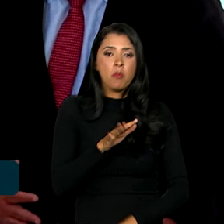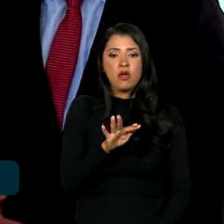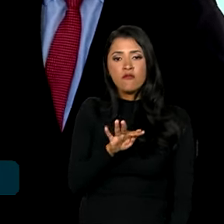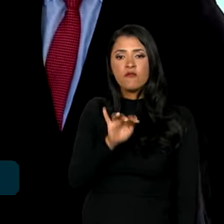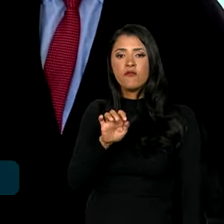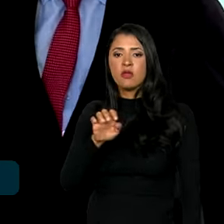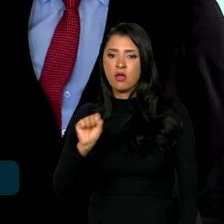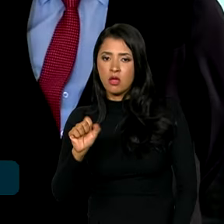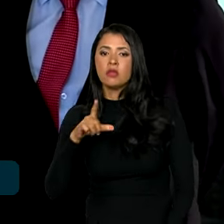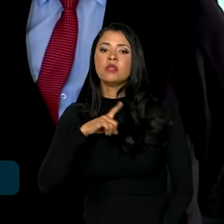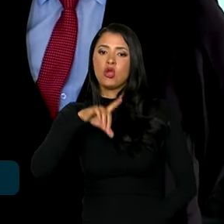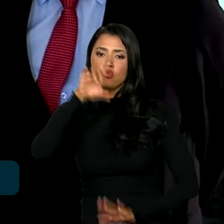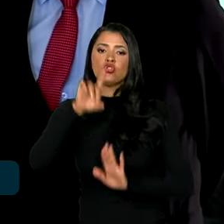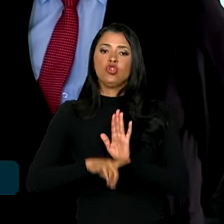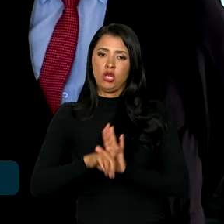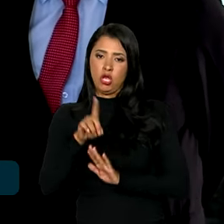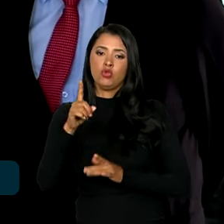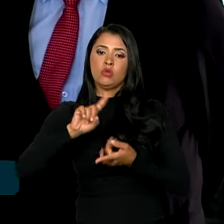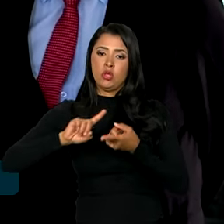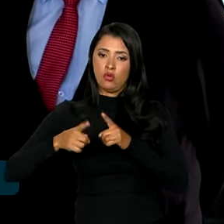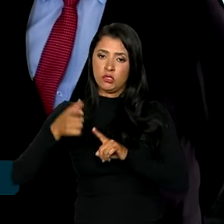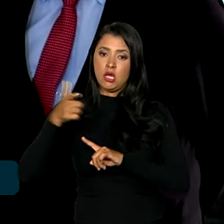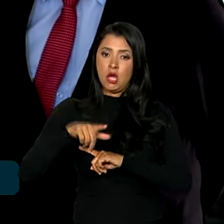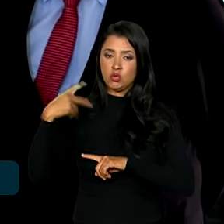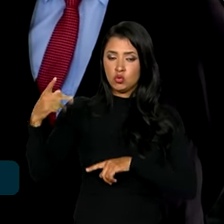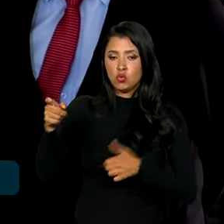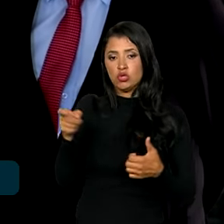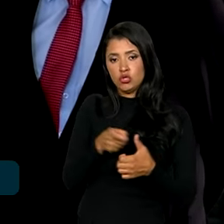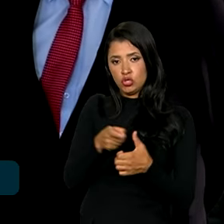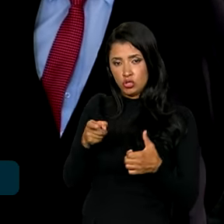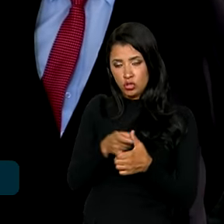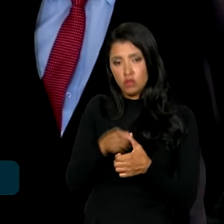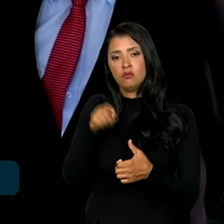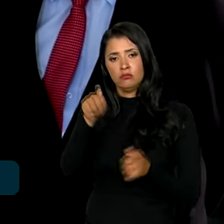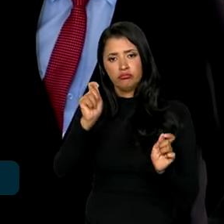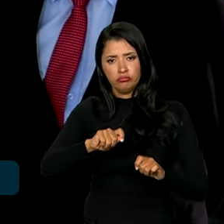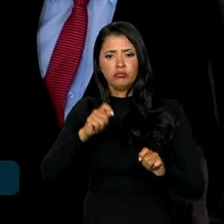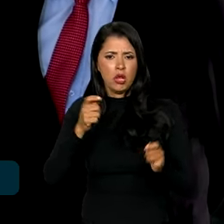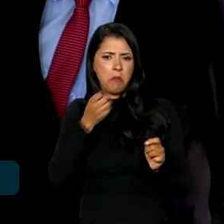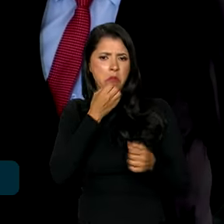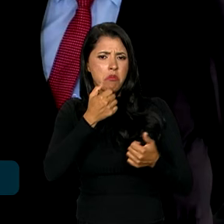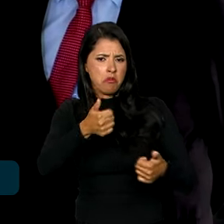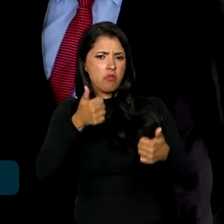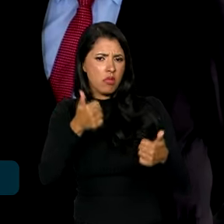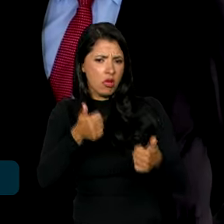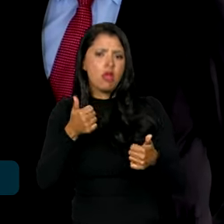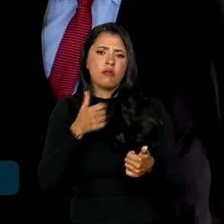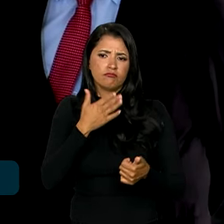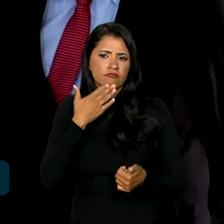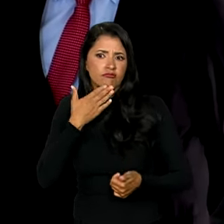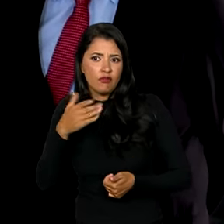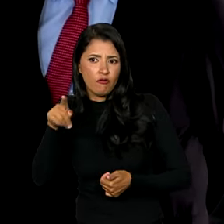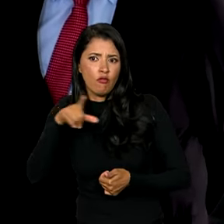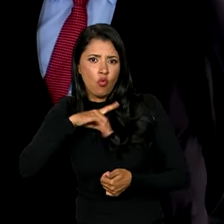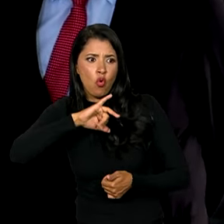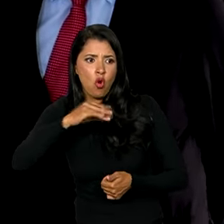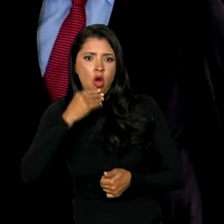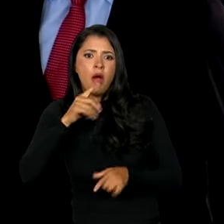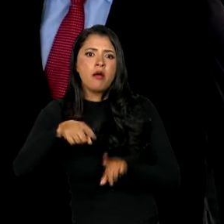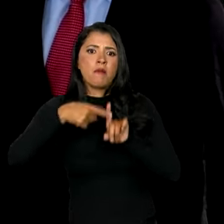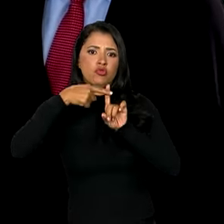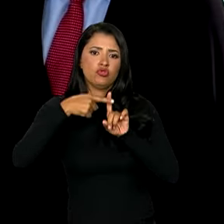que vão ter o direito de renegociar suas dívidas numa situação muito boa, muito favorável para